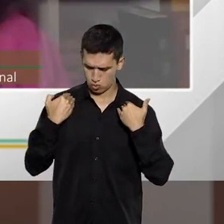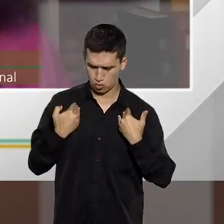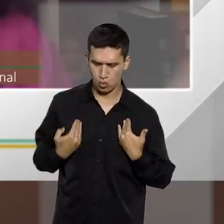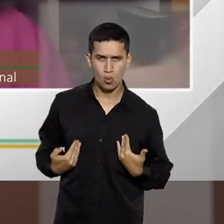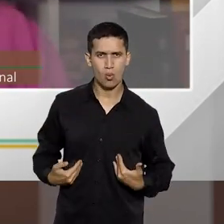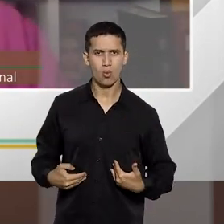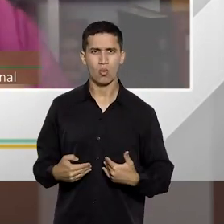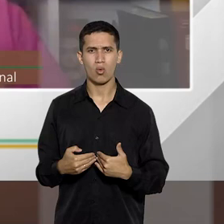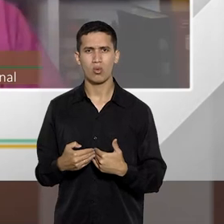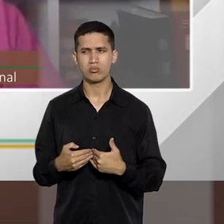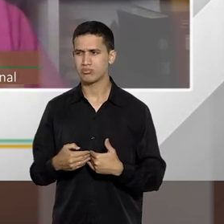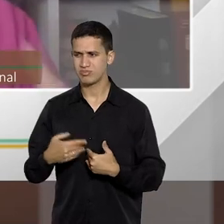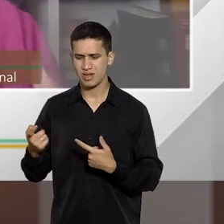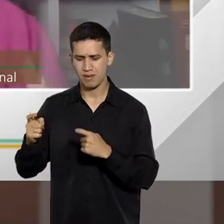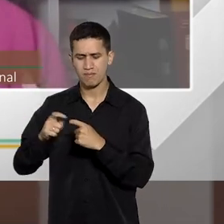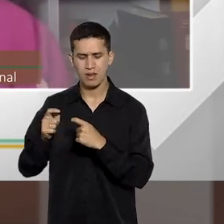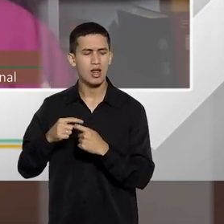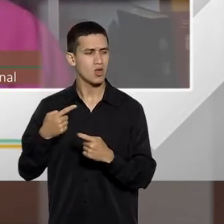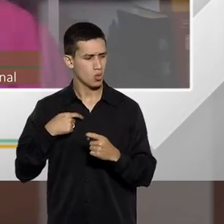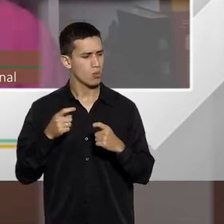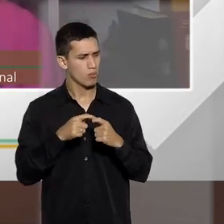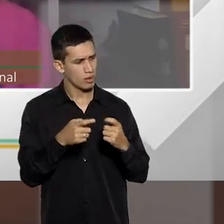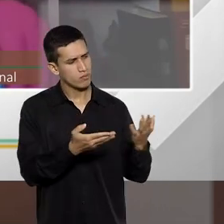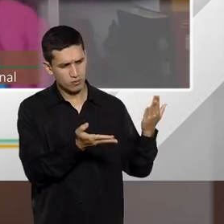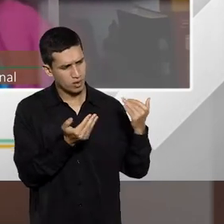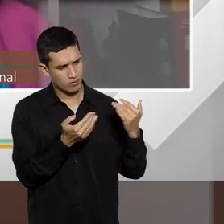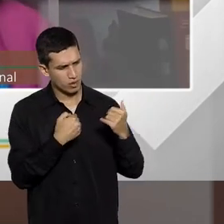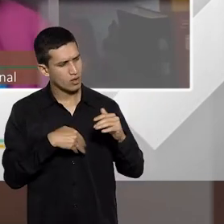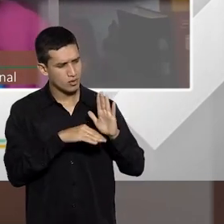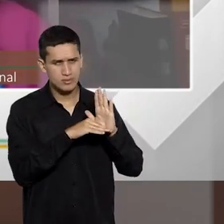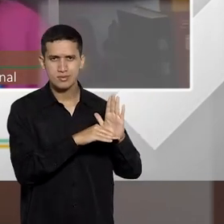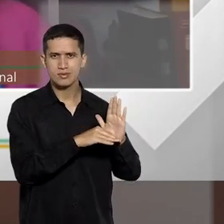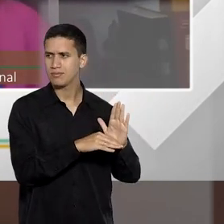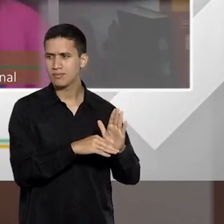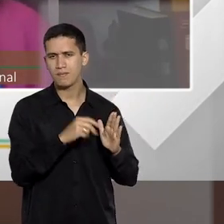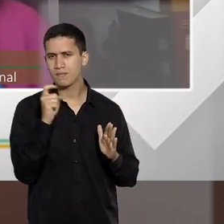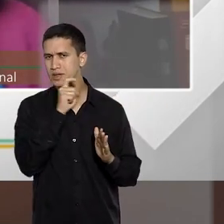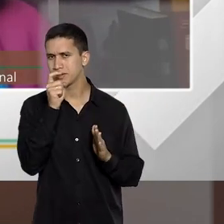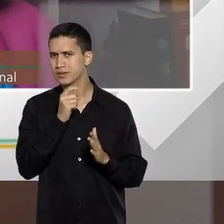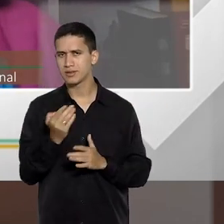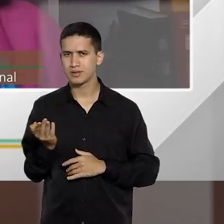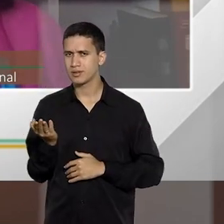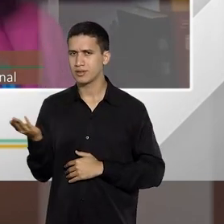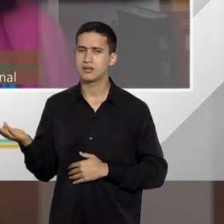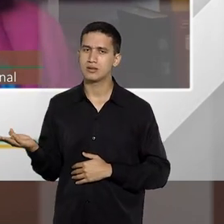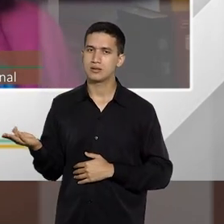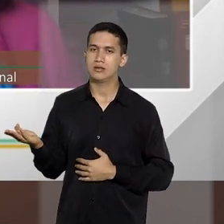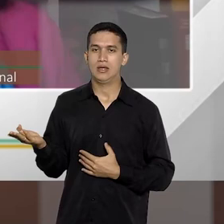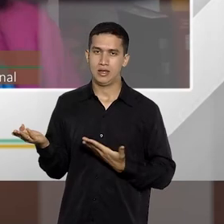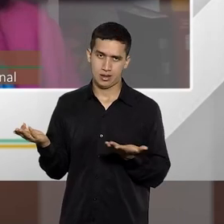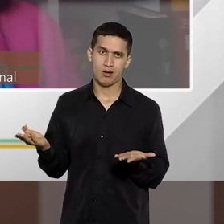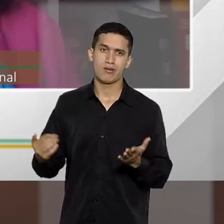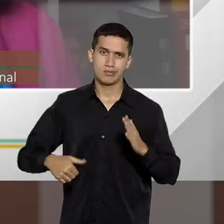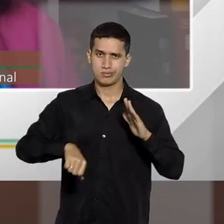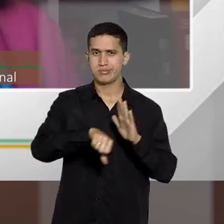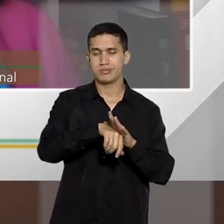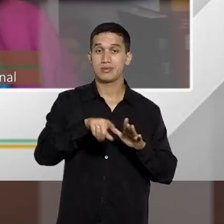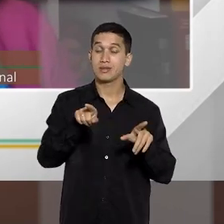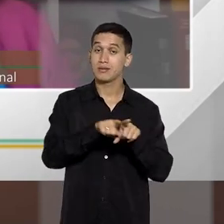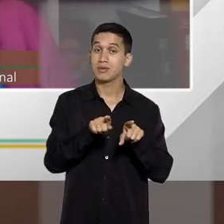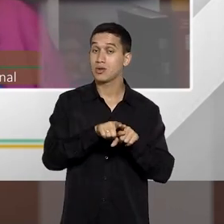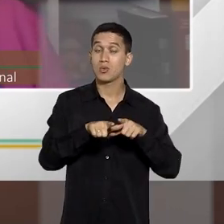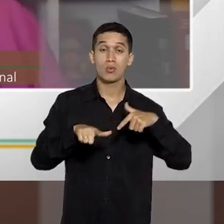pessoas que não são médicas se passando por médicos, enfim, é um exemplo clássico de crime habitual, mas tem um exemplo muito mais clássico de crime habitual